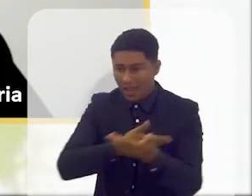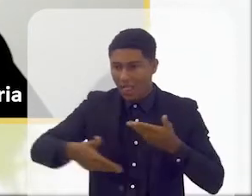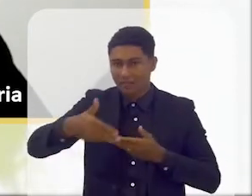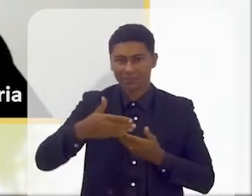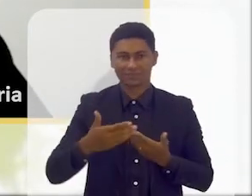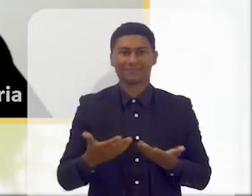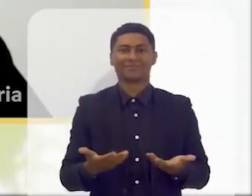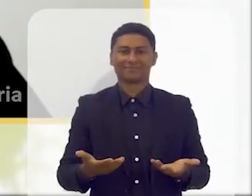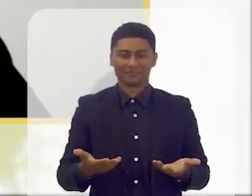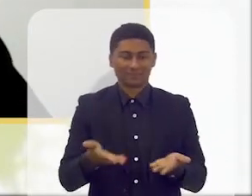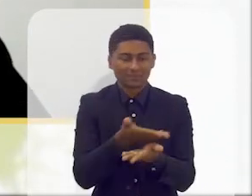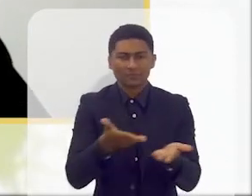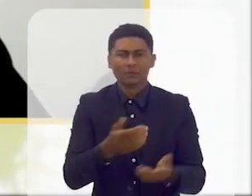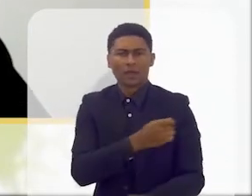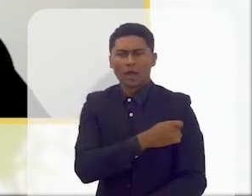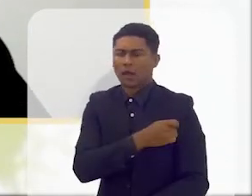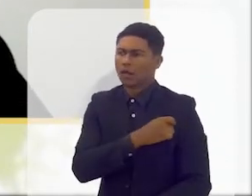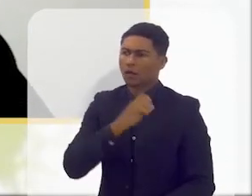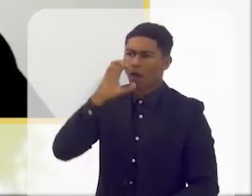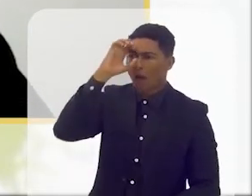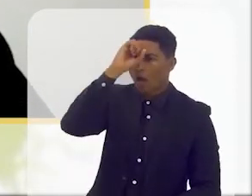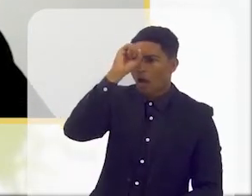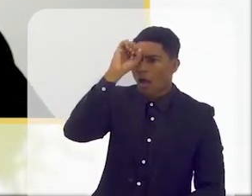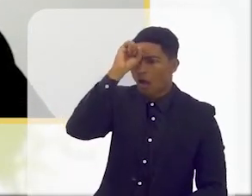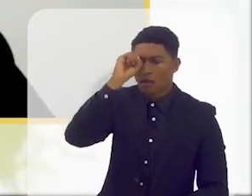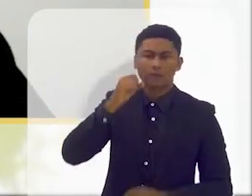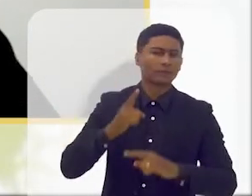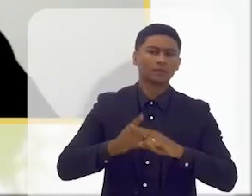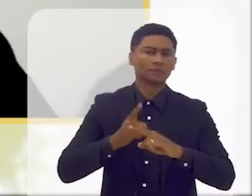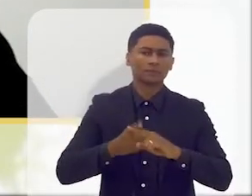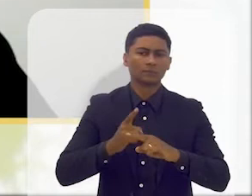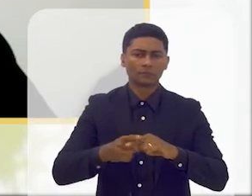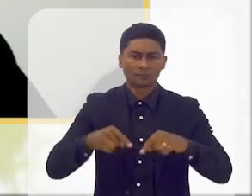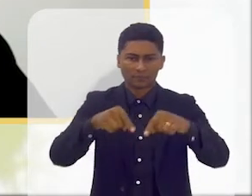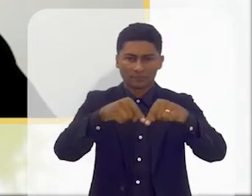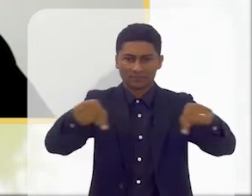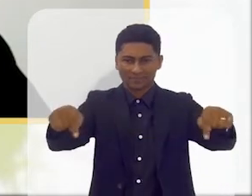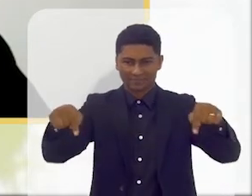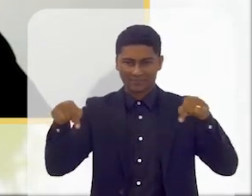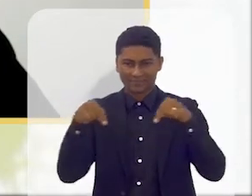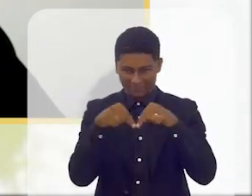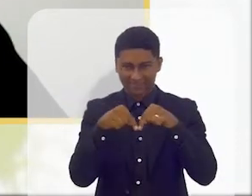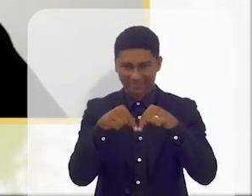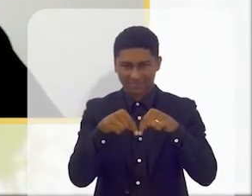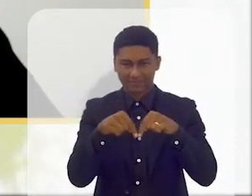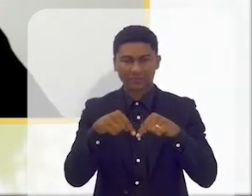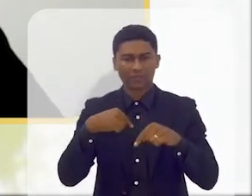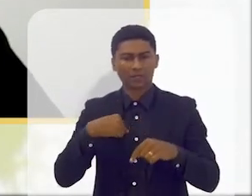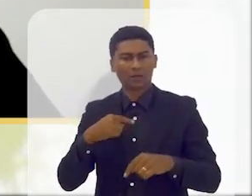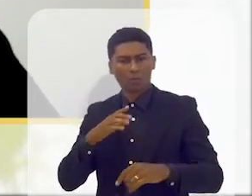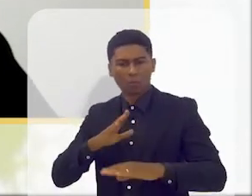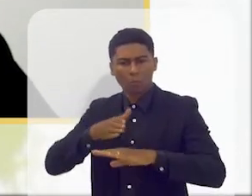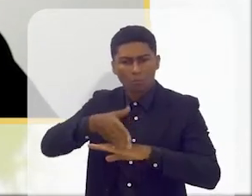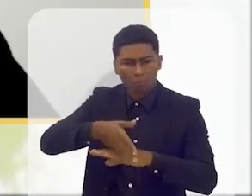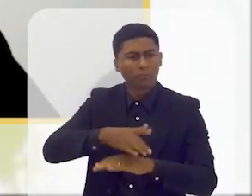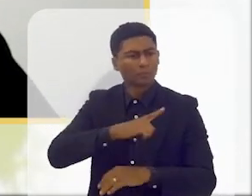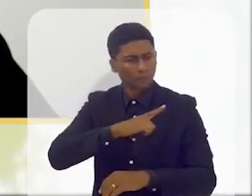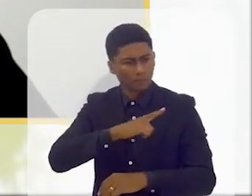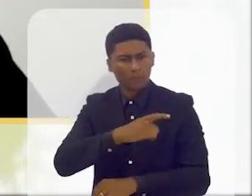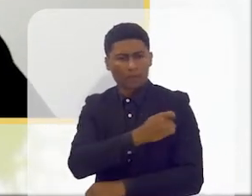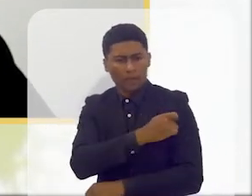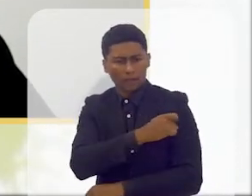como eu os consigo conhecer. Porque quando se está em contexto de sala de aula, eu tenho 20, 30,